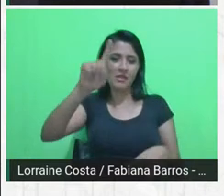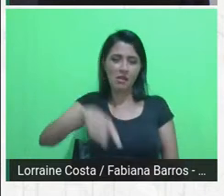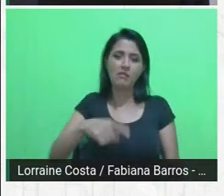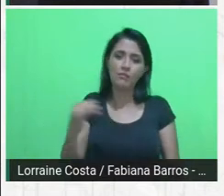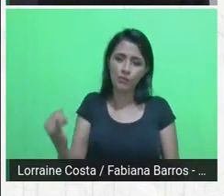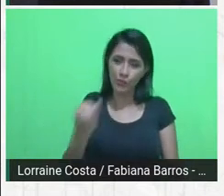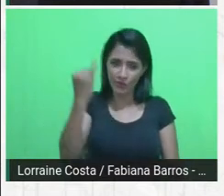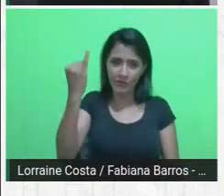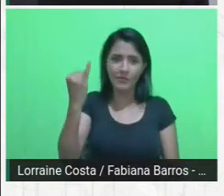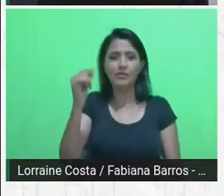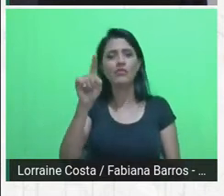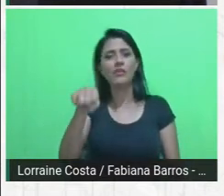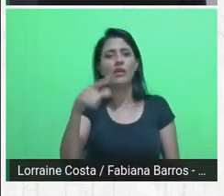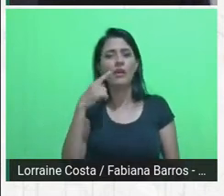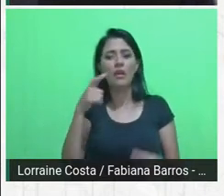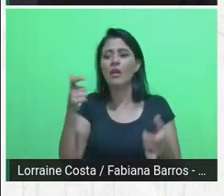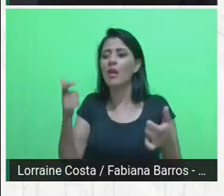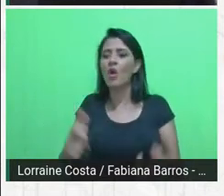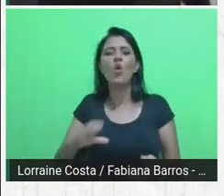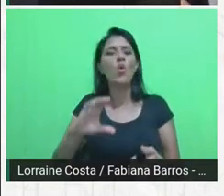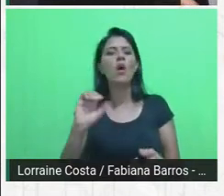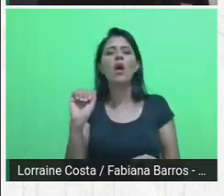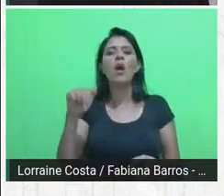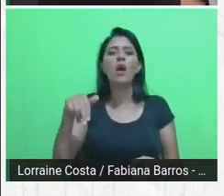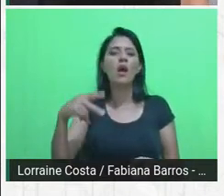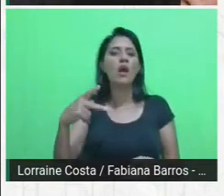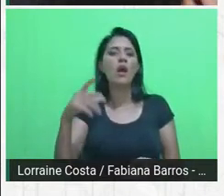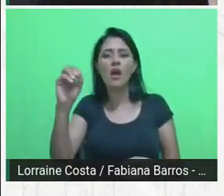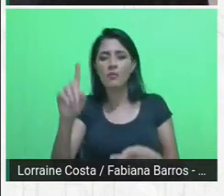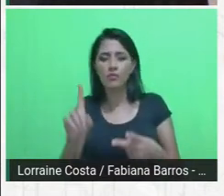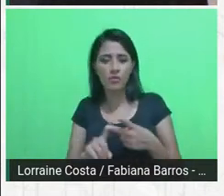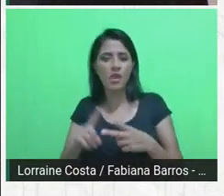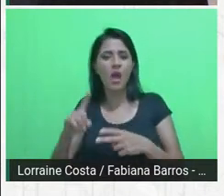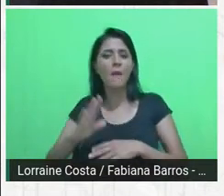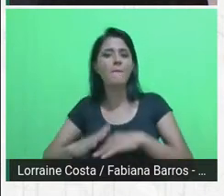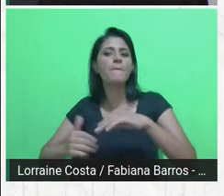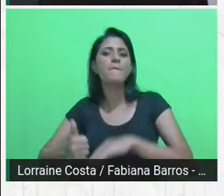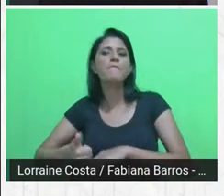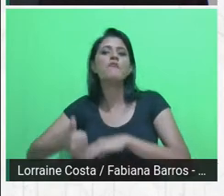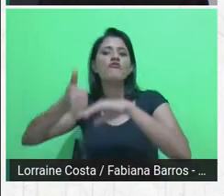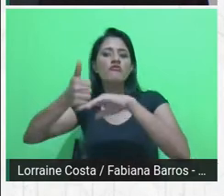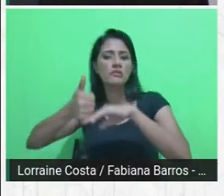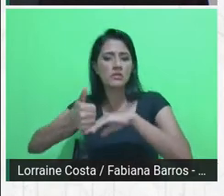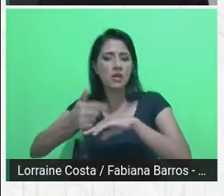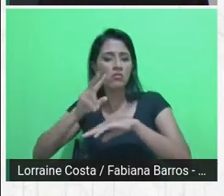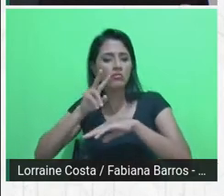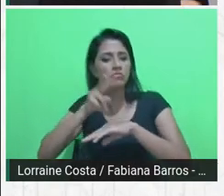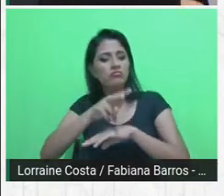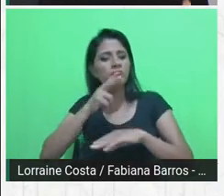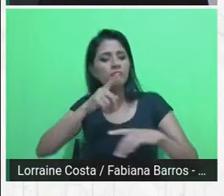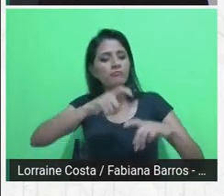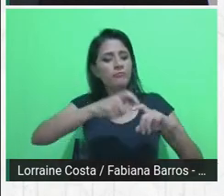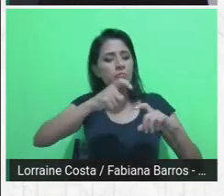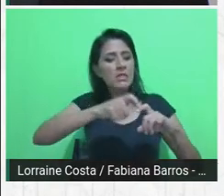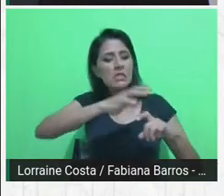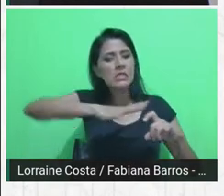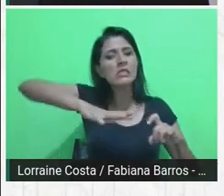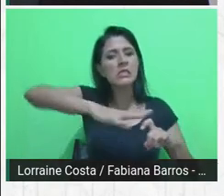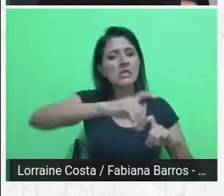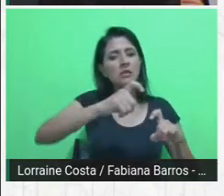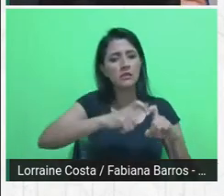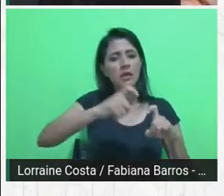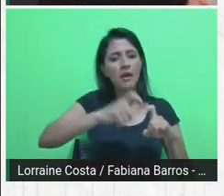quanto o campo e a profissão. Então, ainda olhando para a área da medicina, quando se construiu